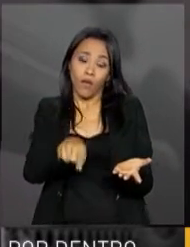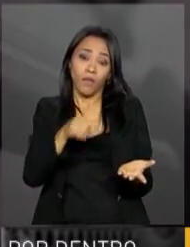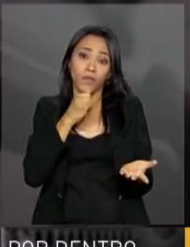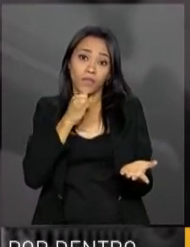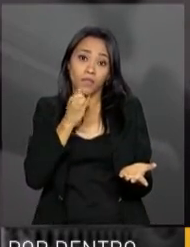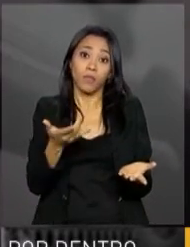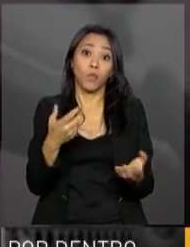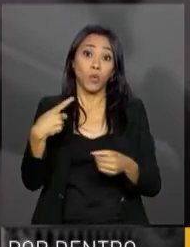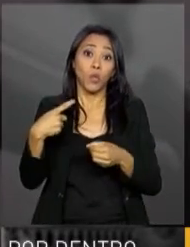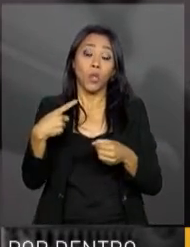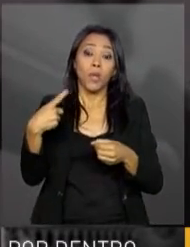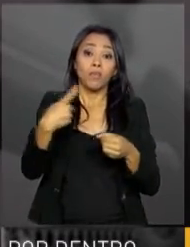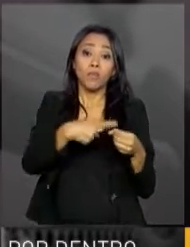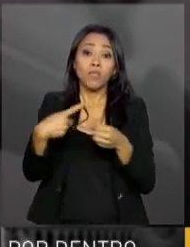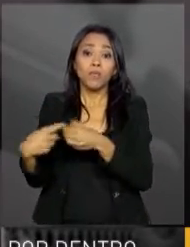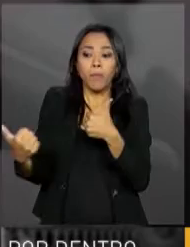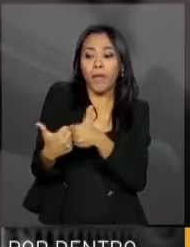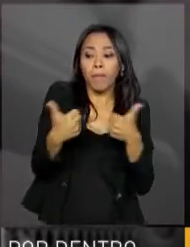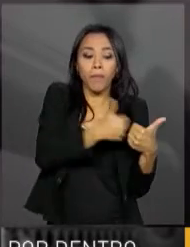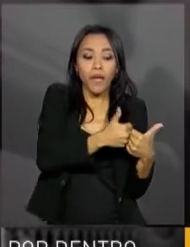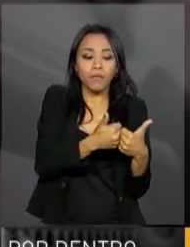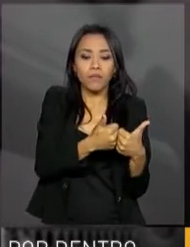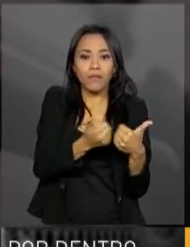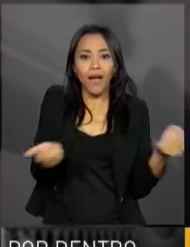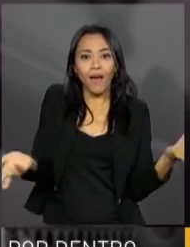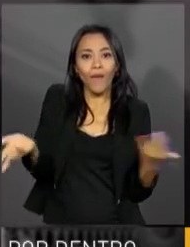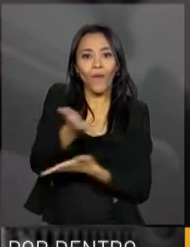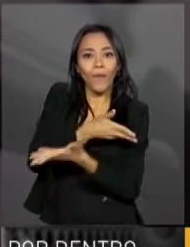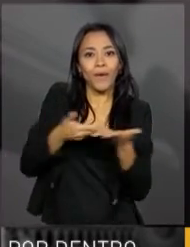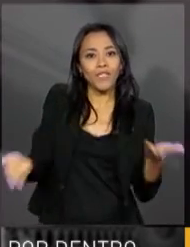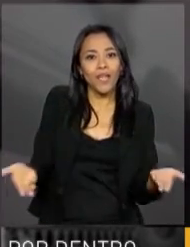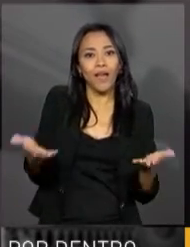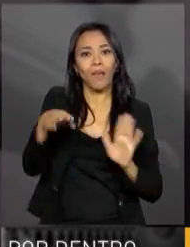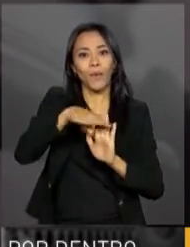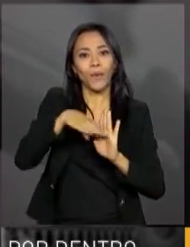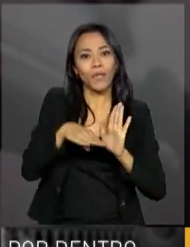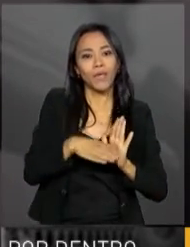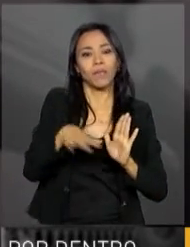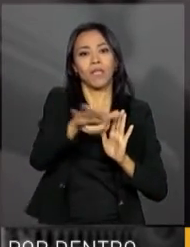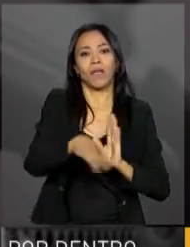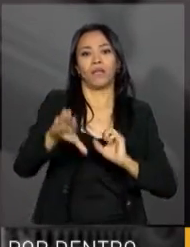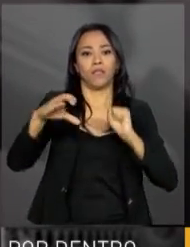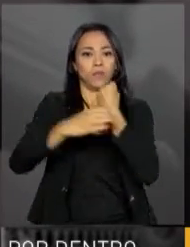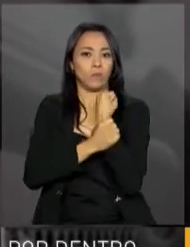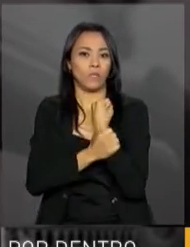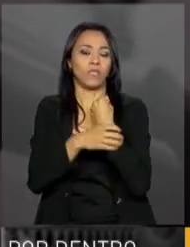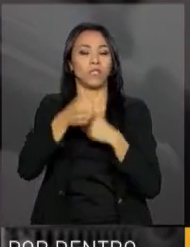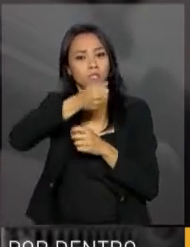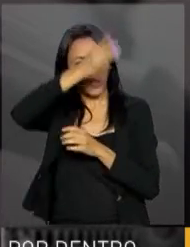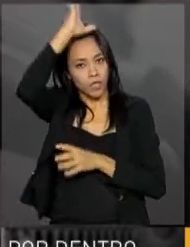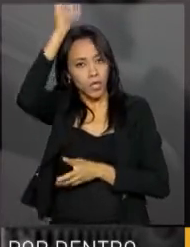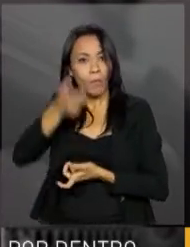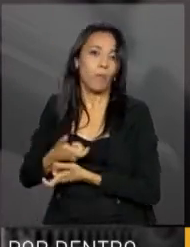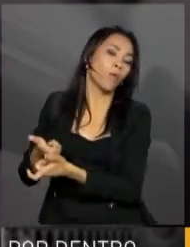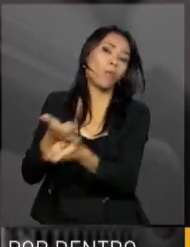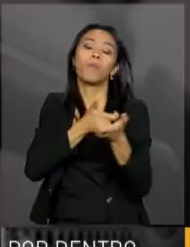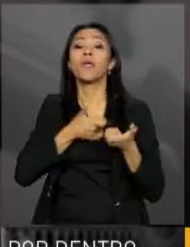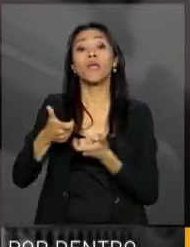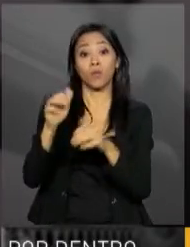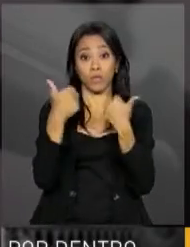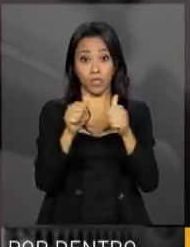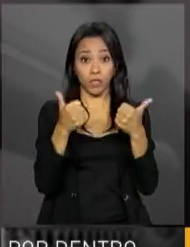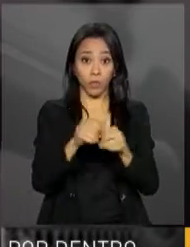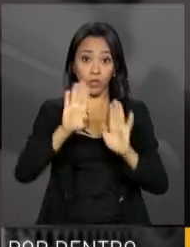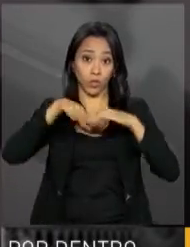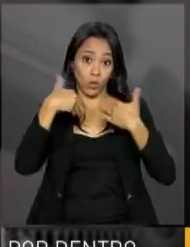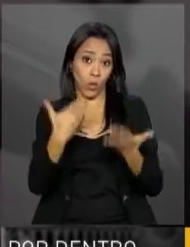municípios vizinhos que podem compartilhar programas de segurança pública, de corpo de bombeiros, de transporte escolar